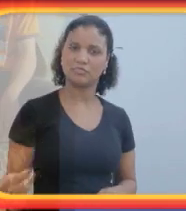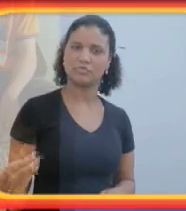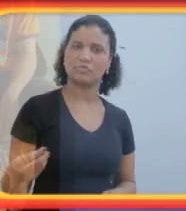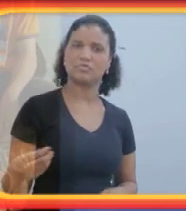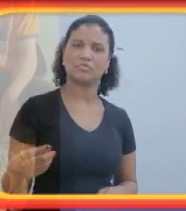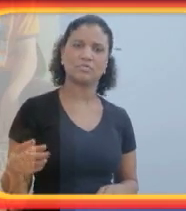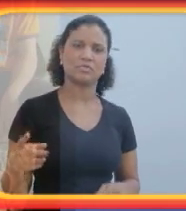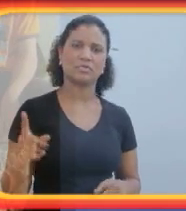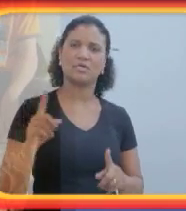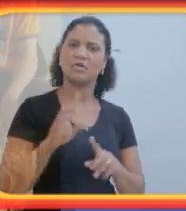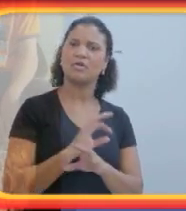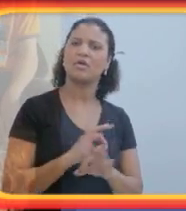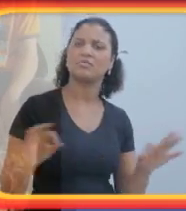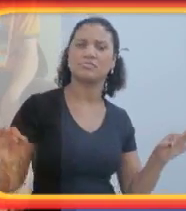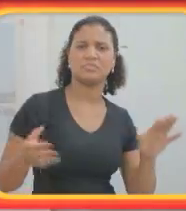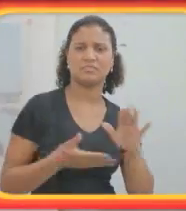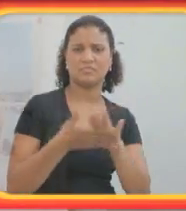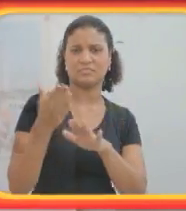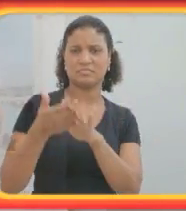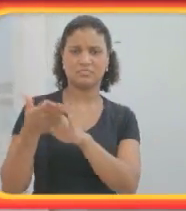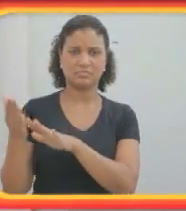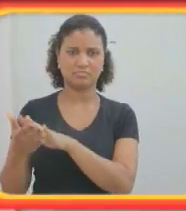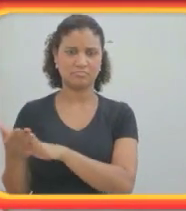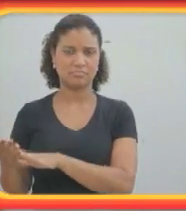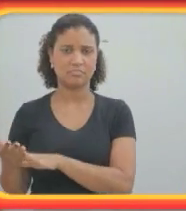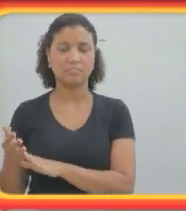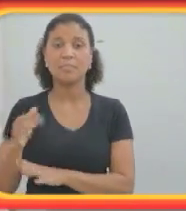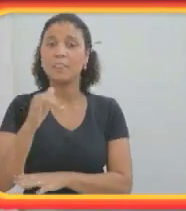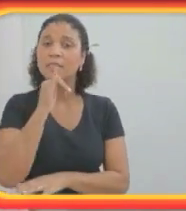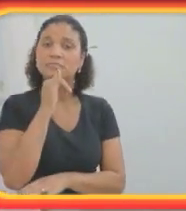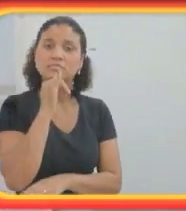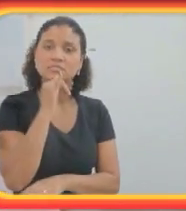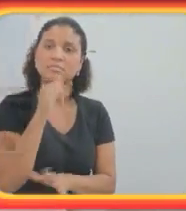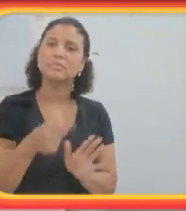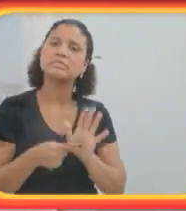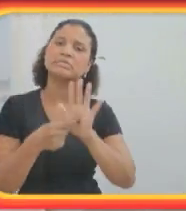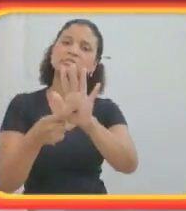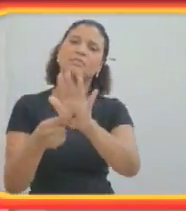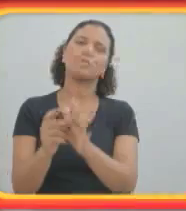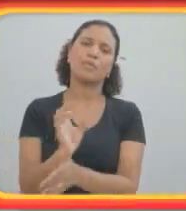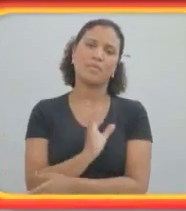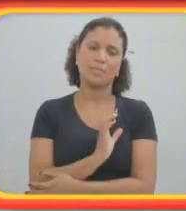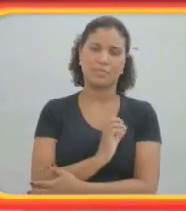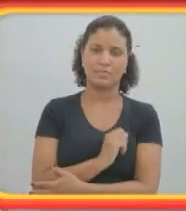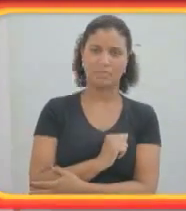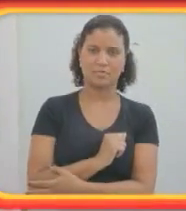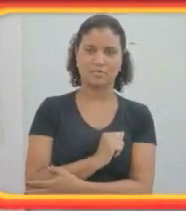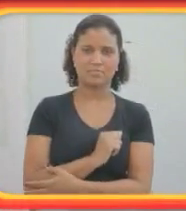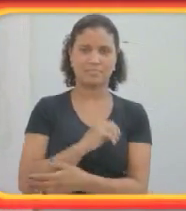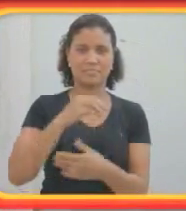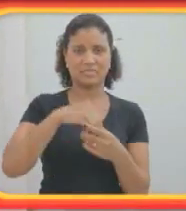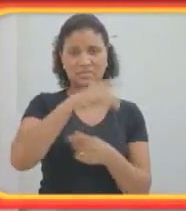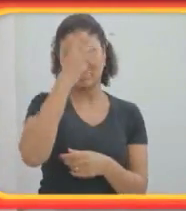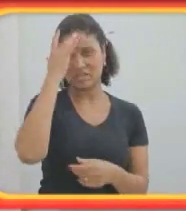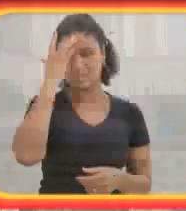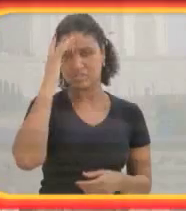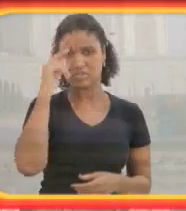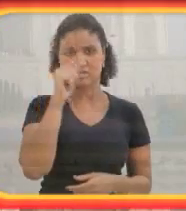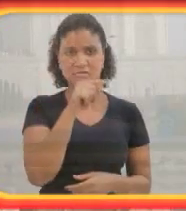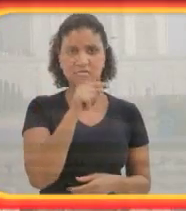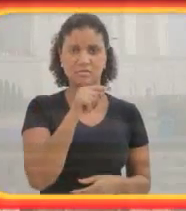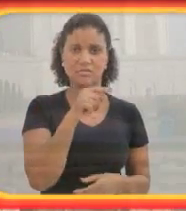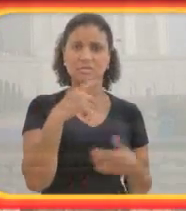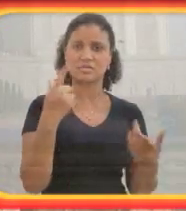Finalmente, como você pode ver, nós tivemos filhos e nós fizemos ótimas viagens para, por exemplo, o símbolo do amor na Índia.